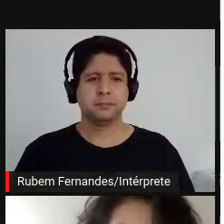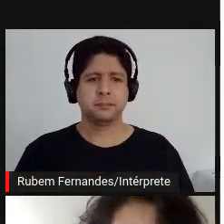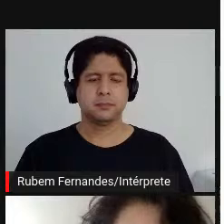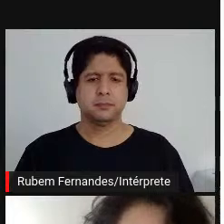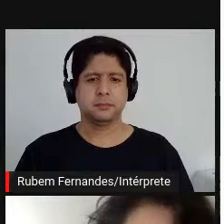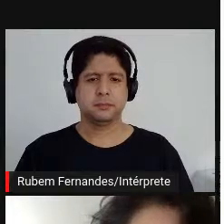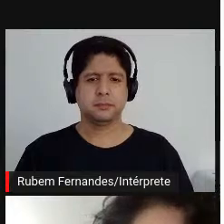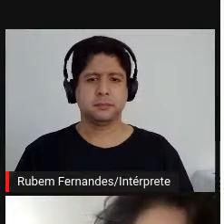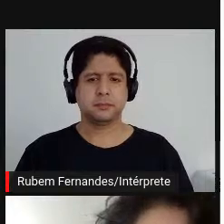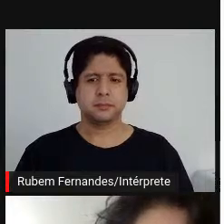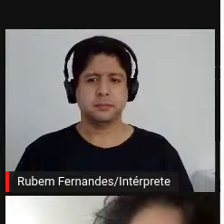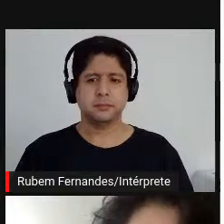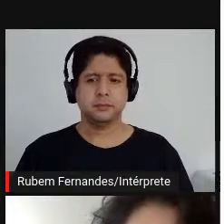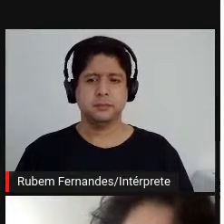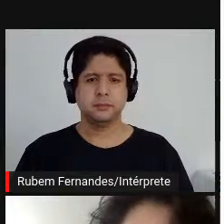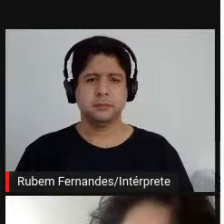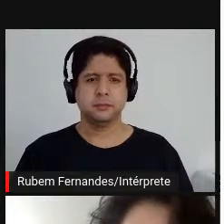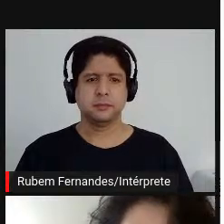Então, eu...